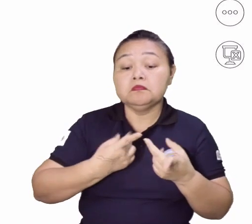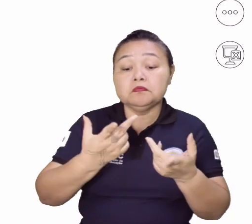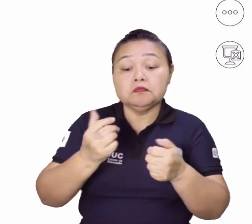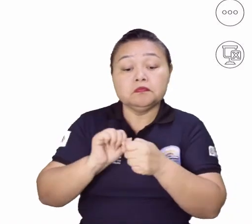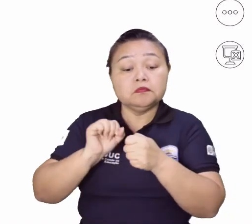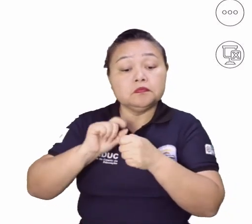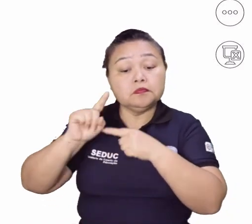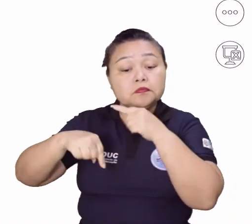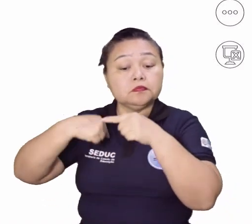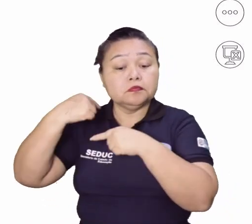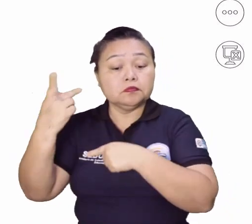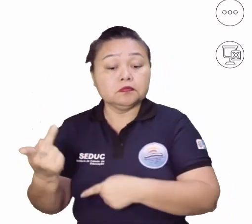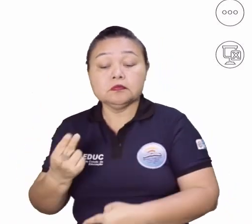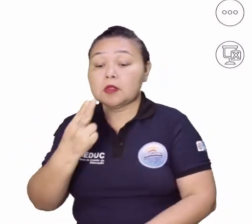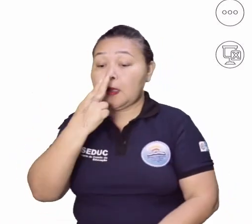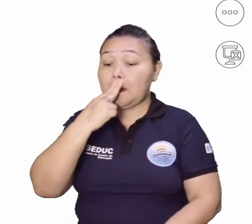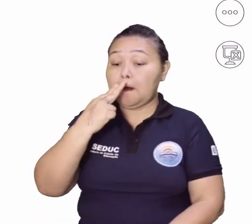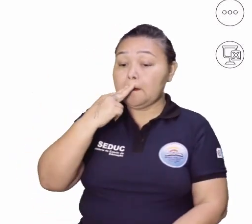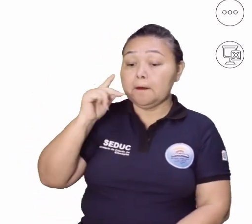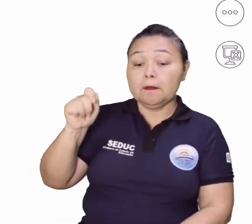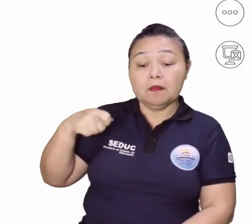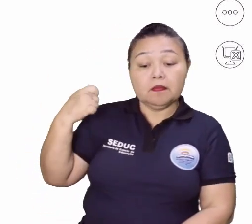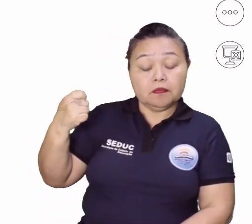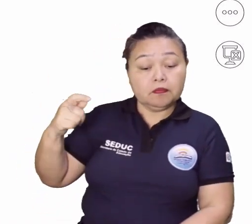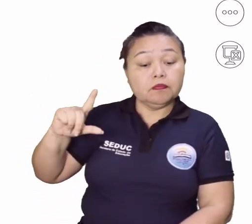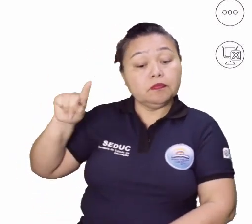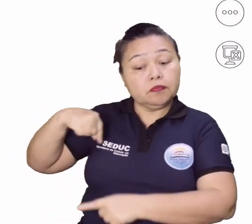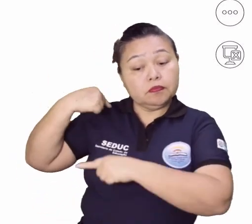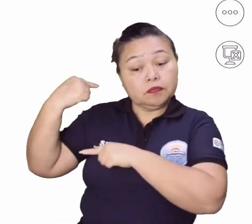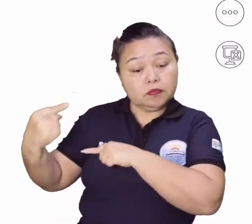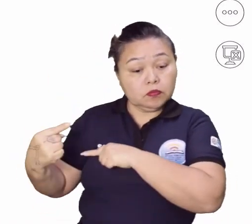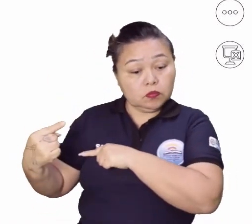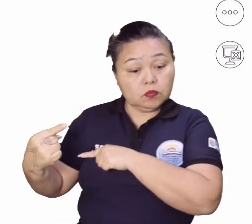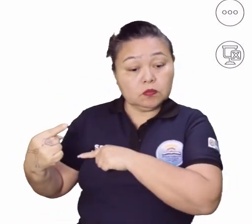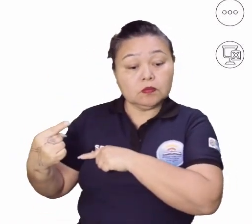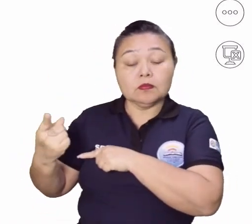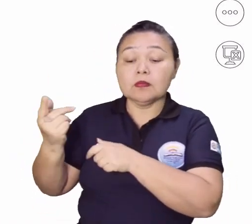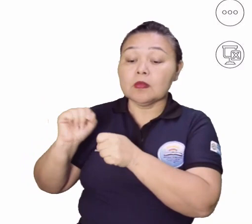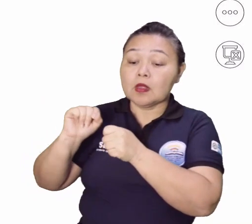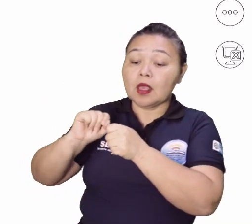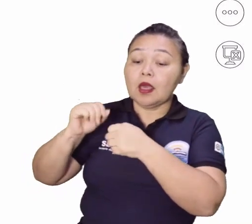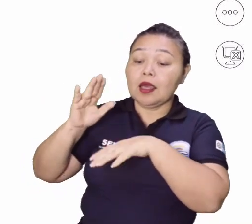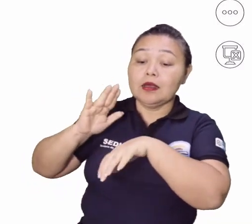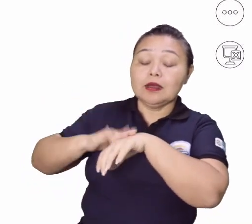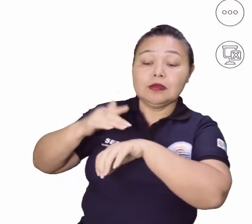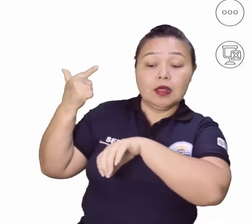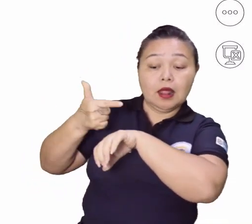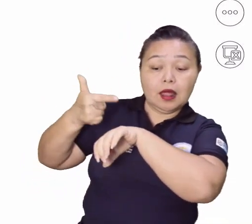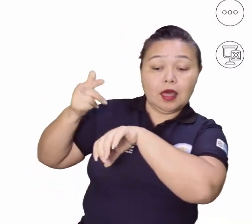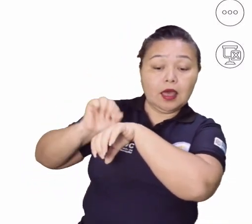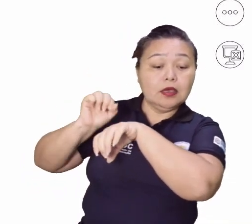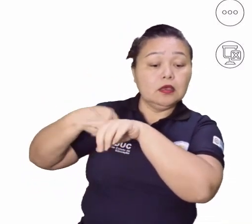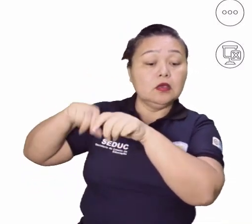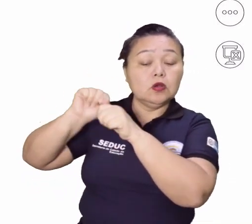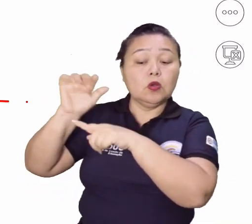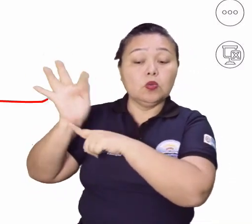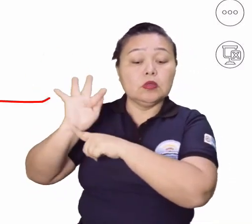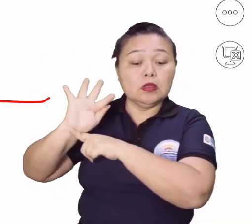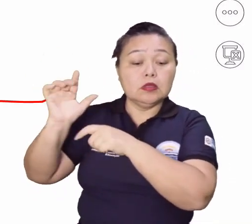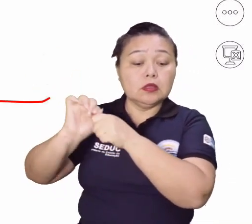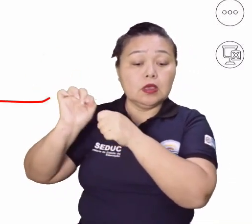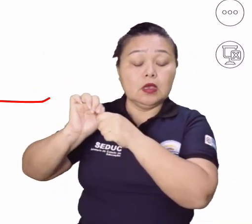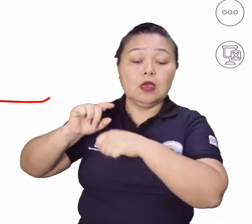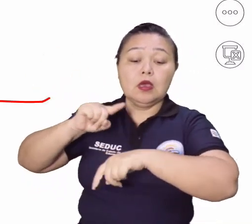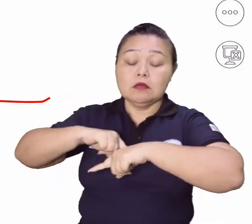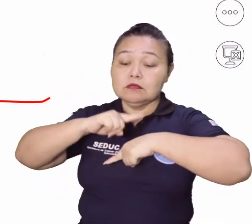Charles Chaplin, que retratou com ironia os tempos modernos. Então, aquela fábrica lá, né?